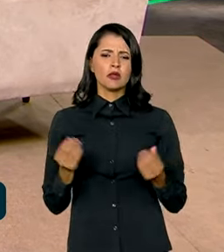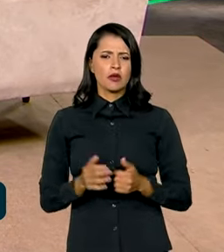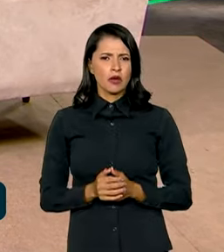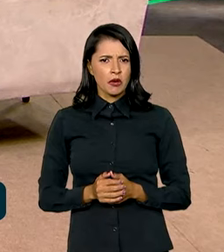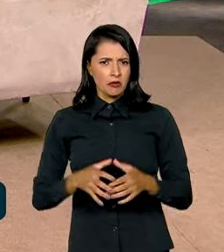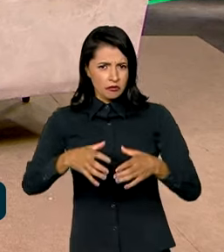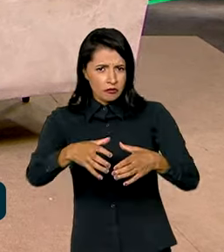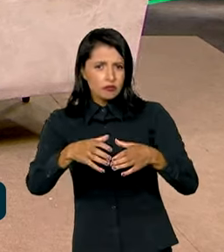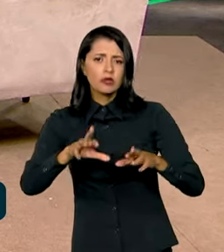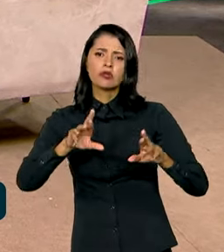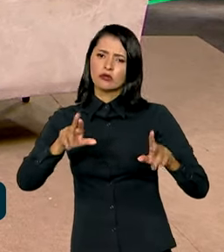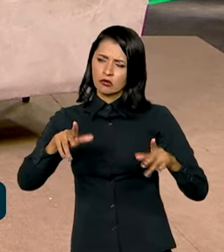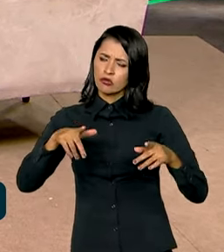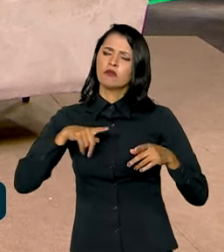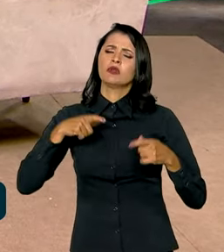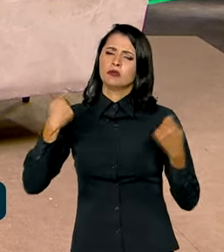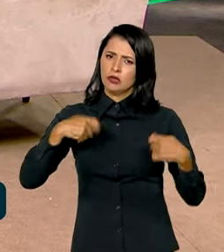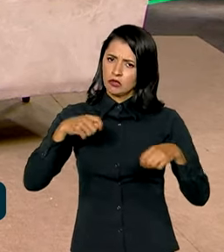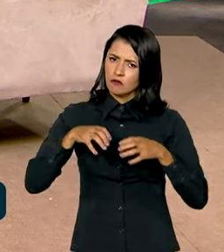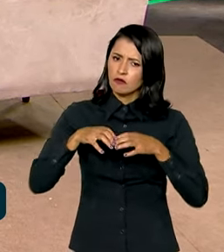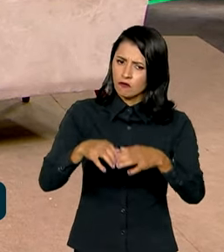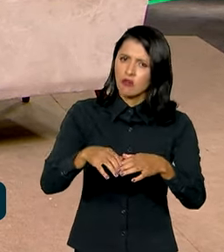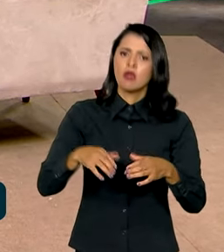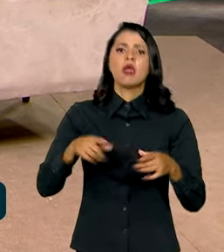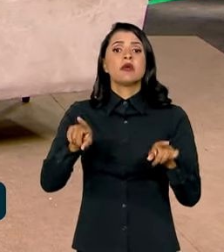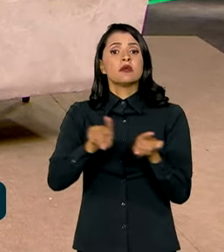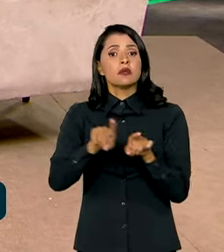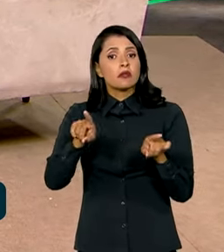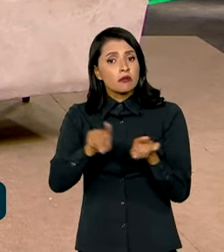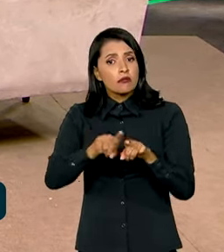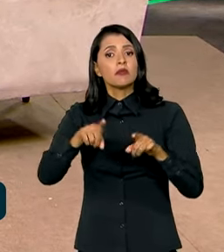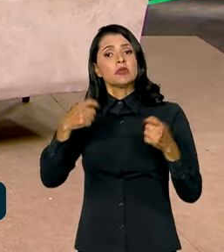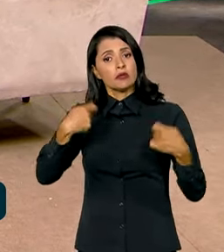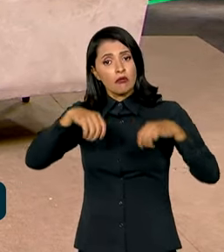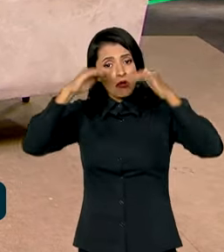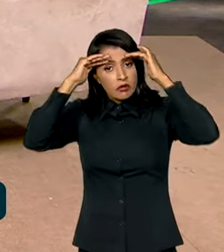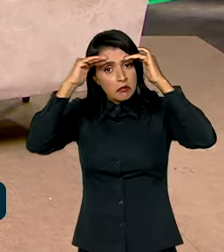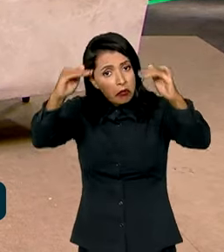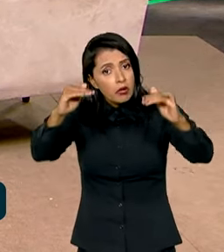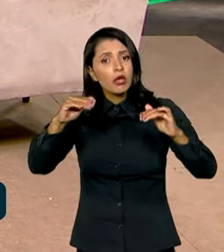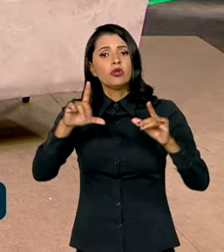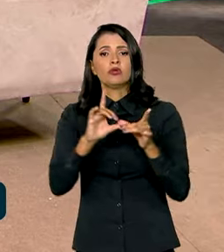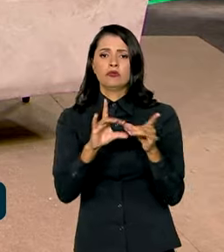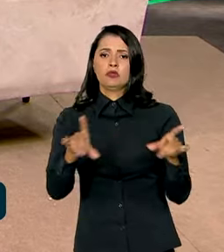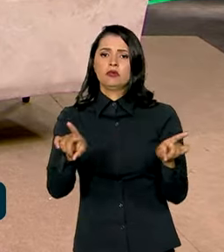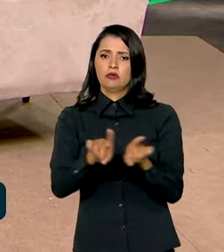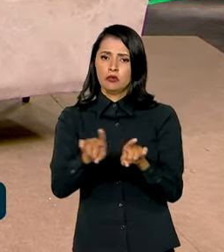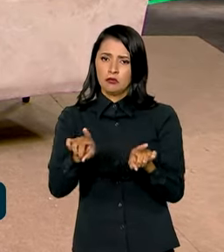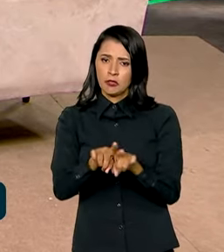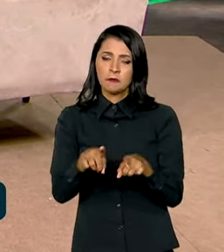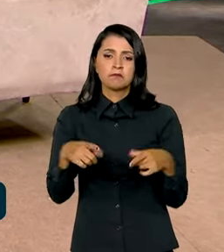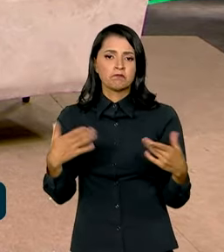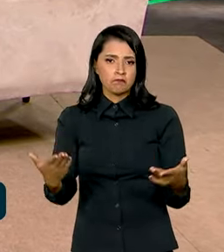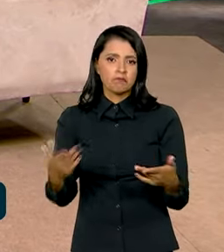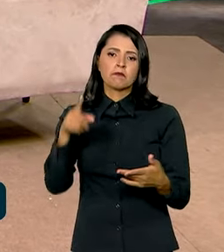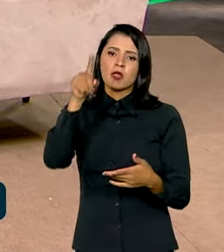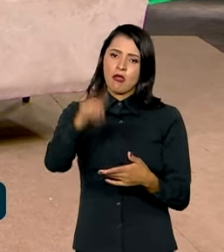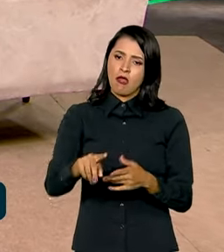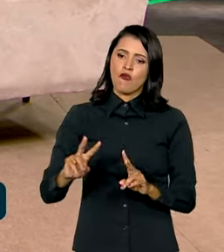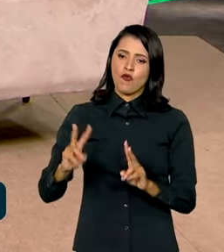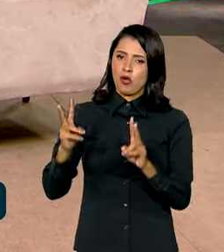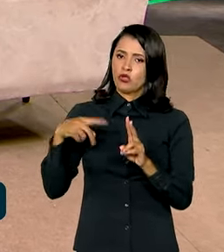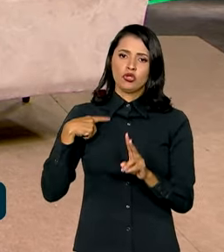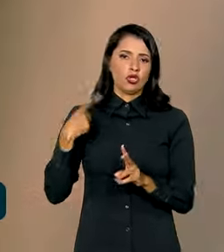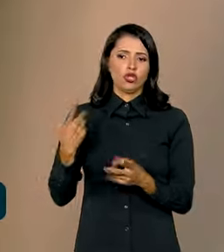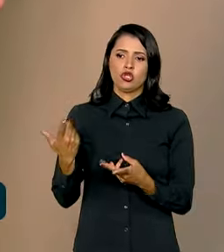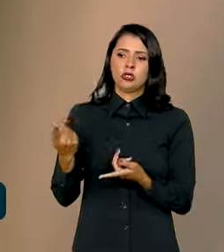conviver com a divergência, vamos conviver com a pluralidade, mas vamos conviver com o respeito e vamos conviver com a democracia. Esses são os valores que nós não